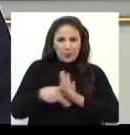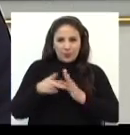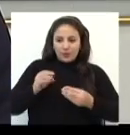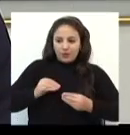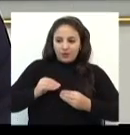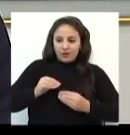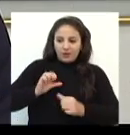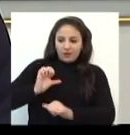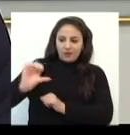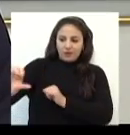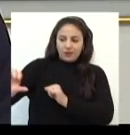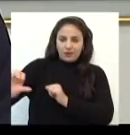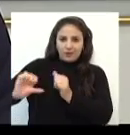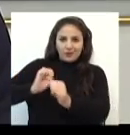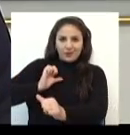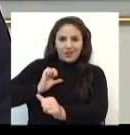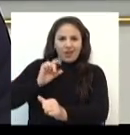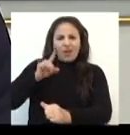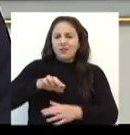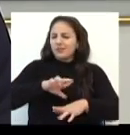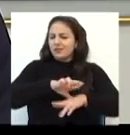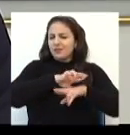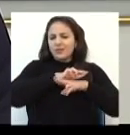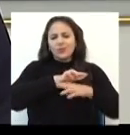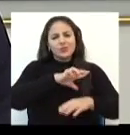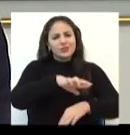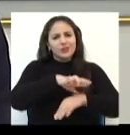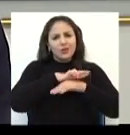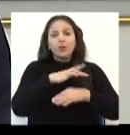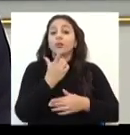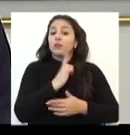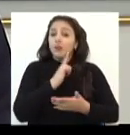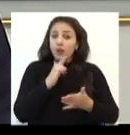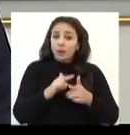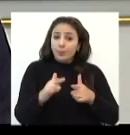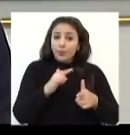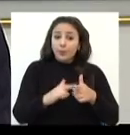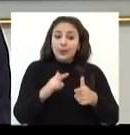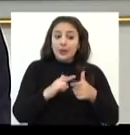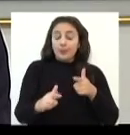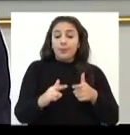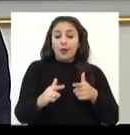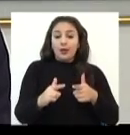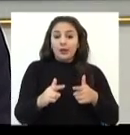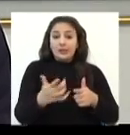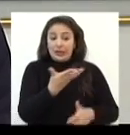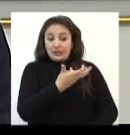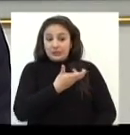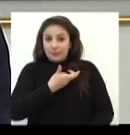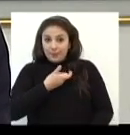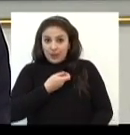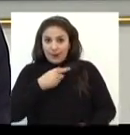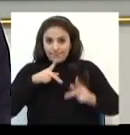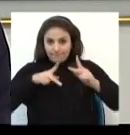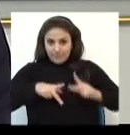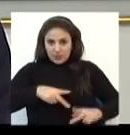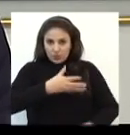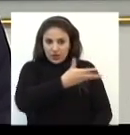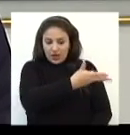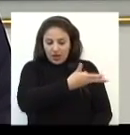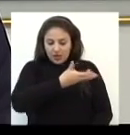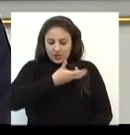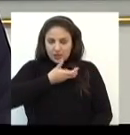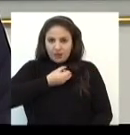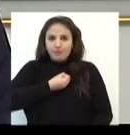segurança muito grande. Existem problemas em transplantar. O paciente que recebe aquele